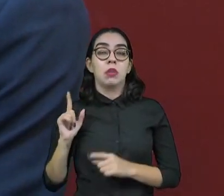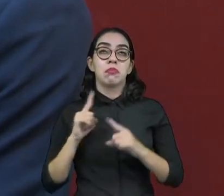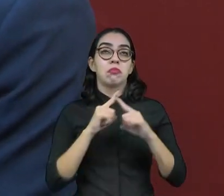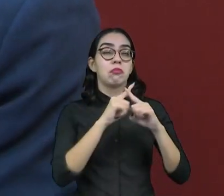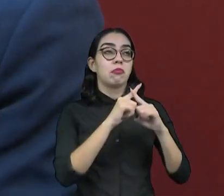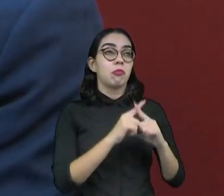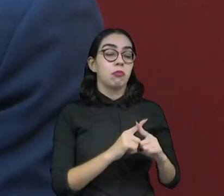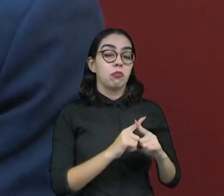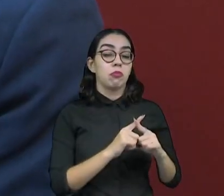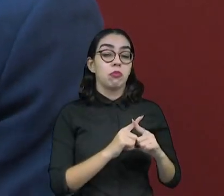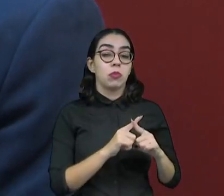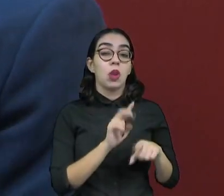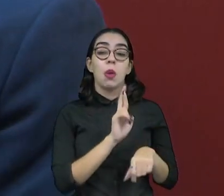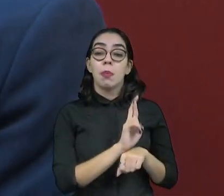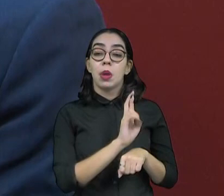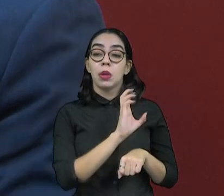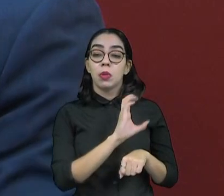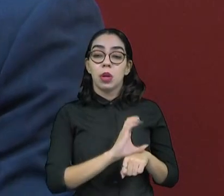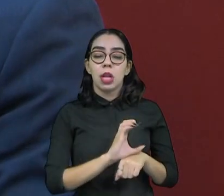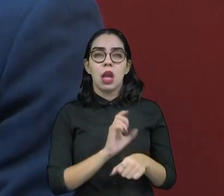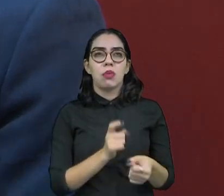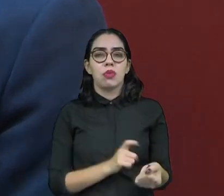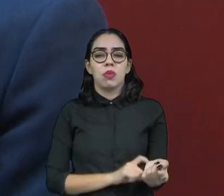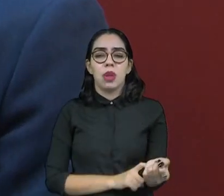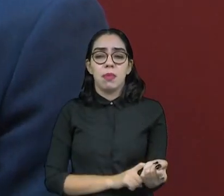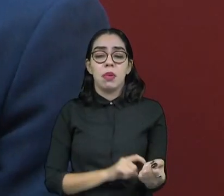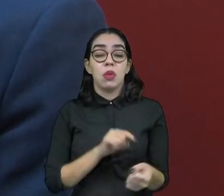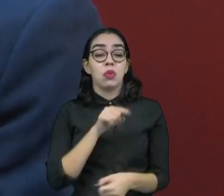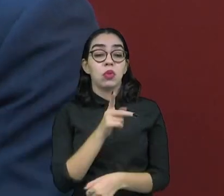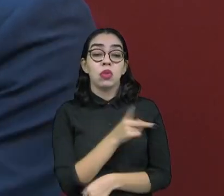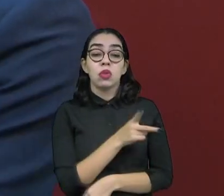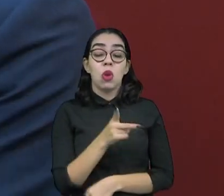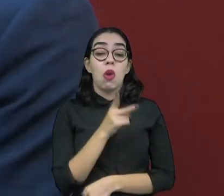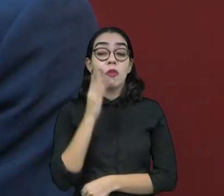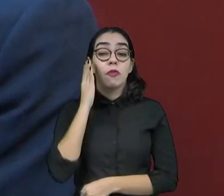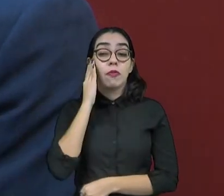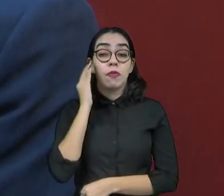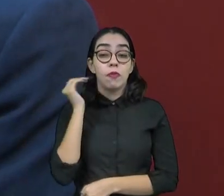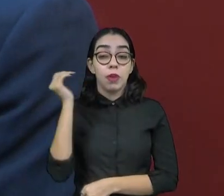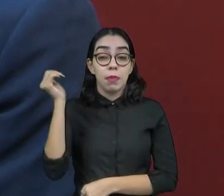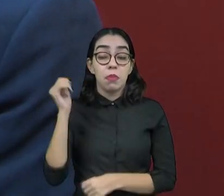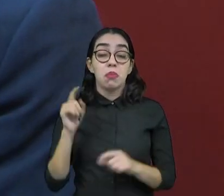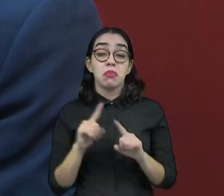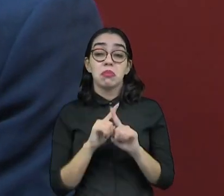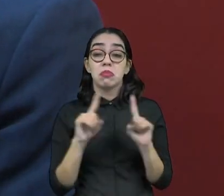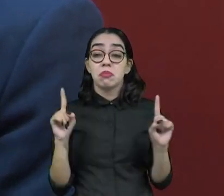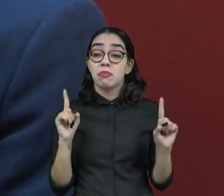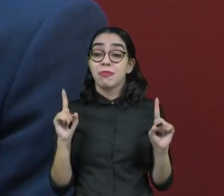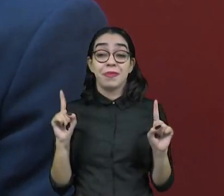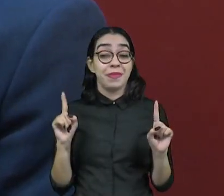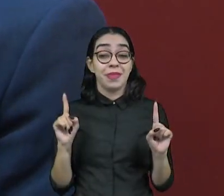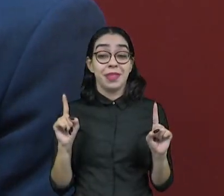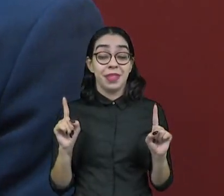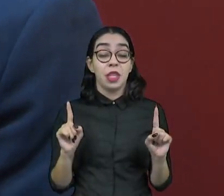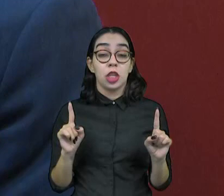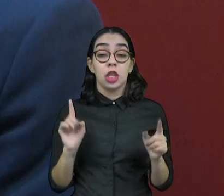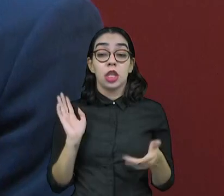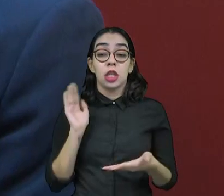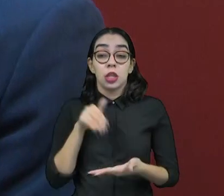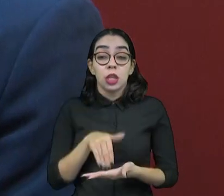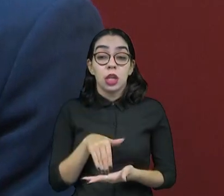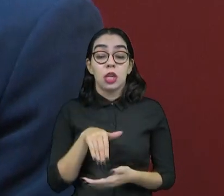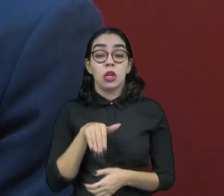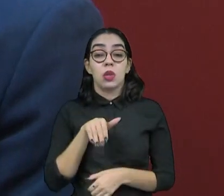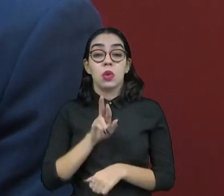Claudio, ambos eram absolutamente desconhecidos, começaram as pesquisas lá atrás e no final foram os candidatos mais votados e o